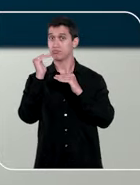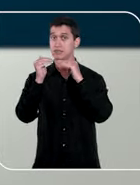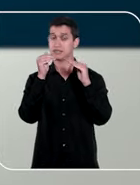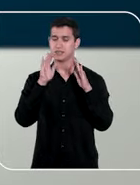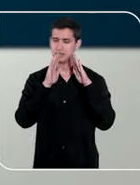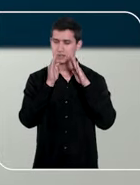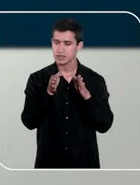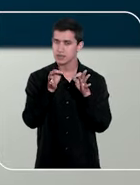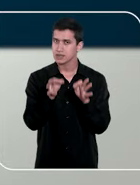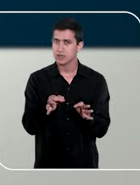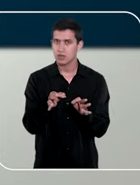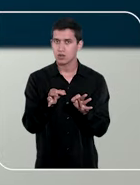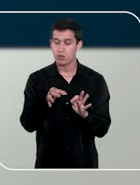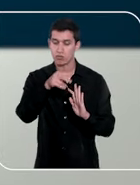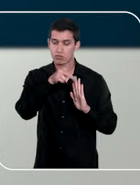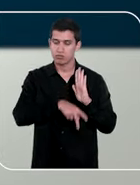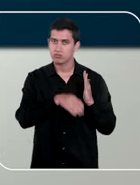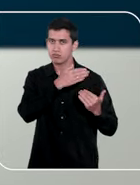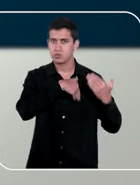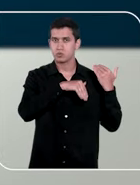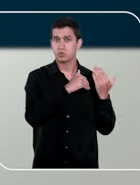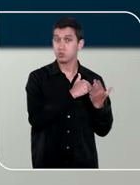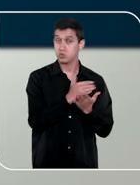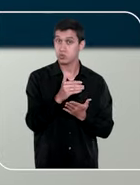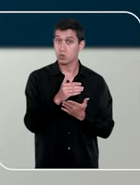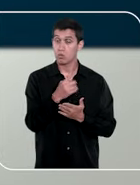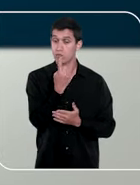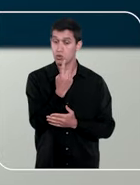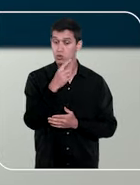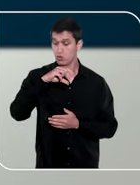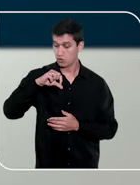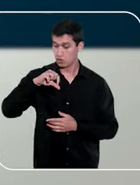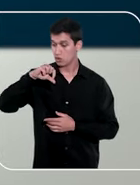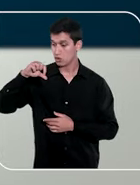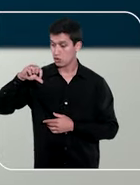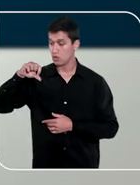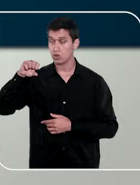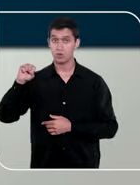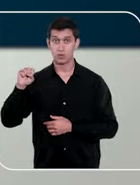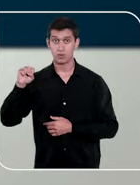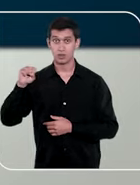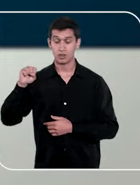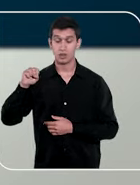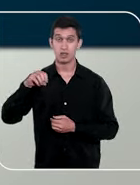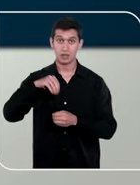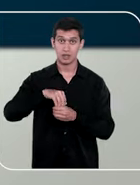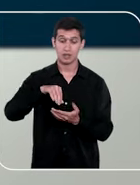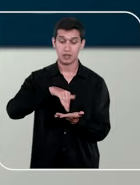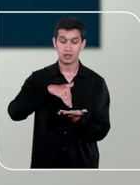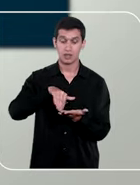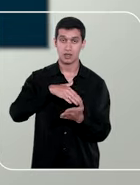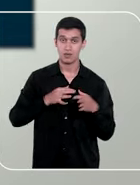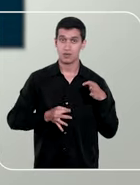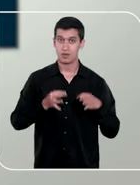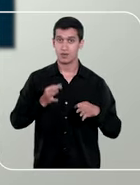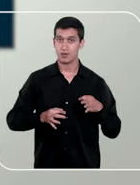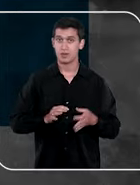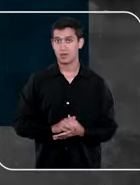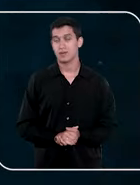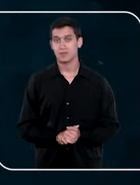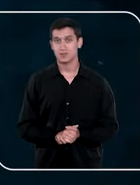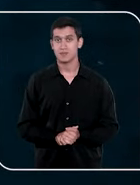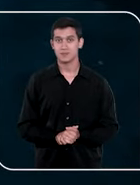assertivo. Um projeto que começou a ganhar forma em 1998, na Secretaria Judiciária.